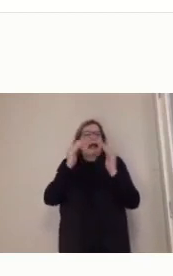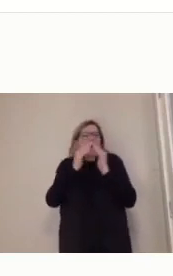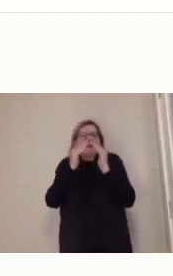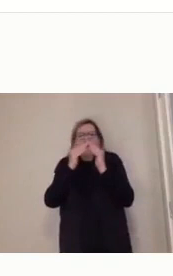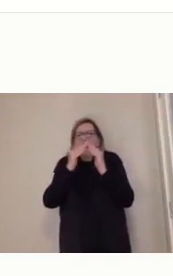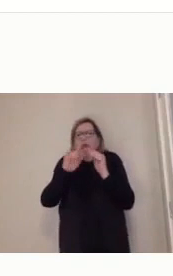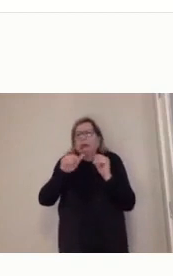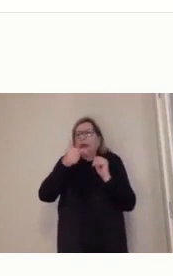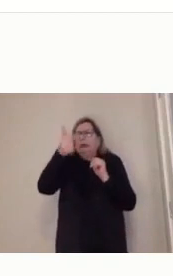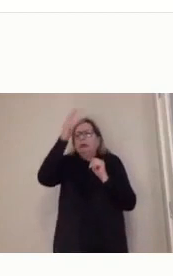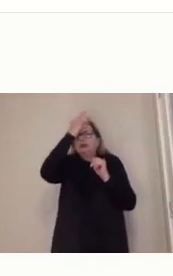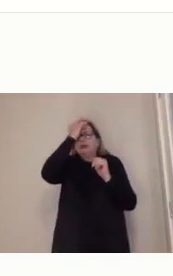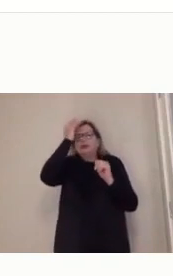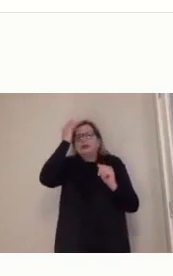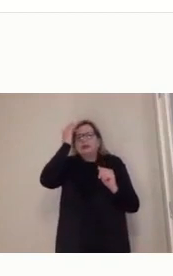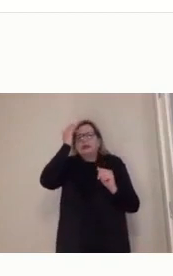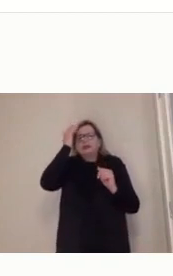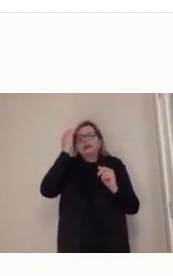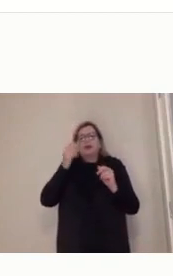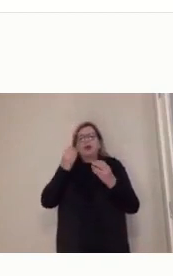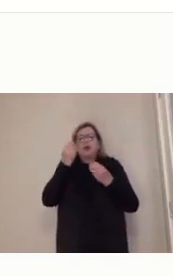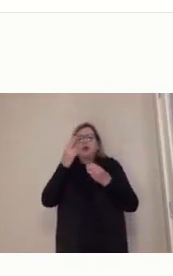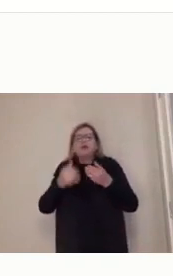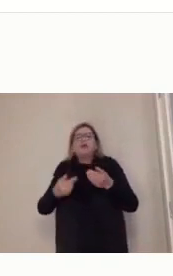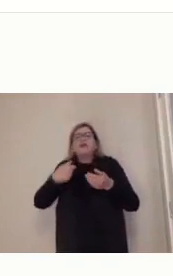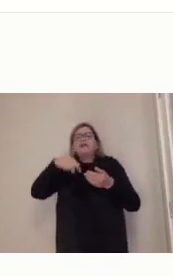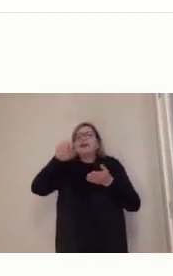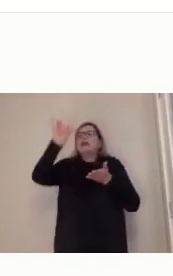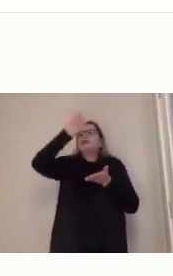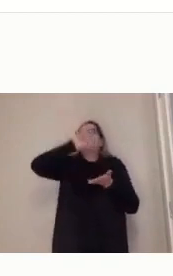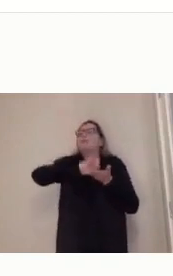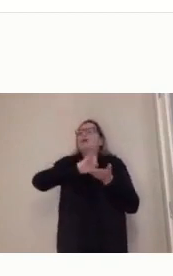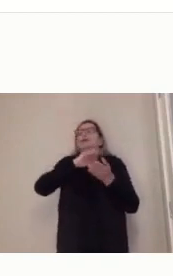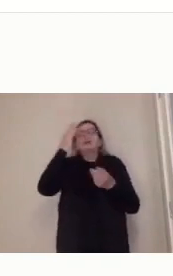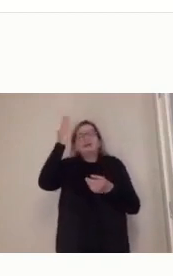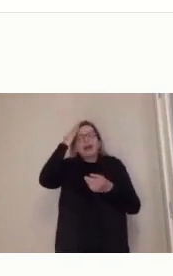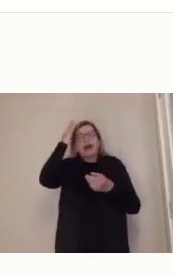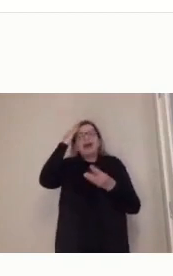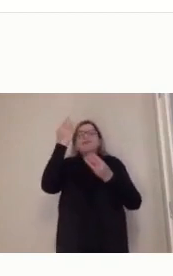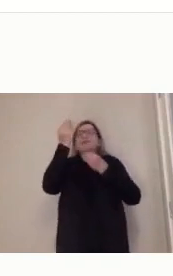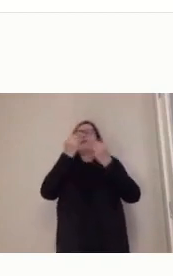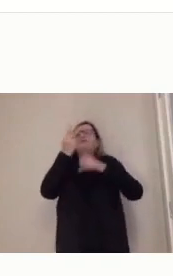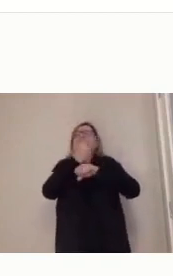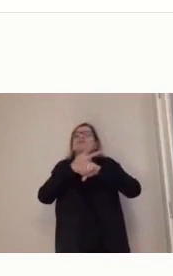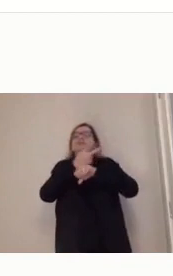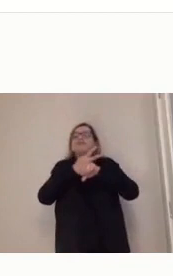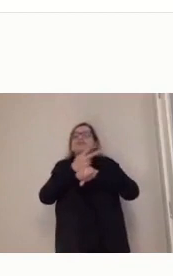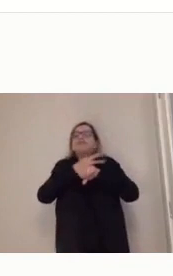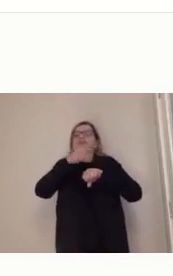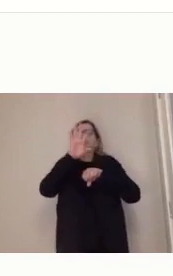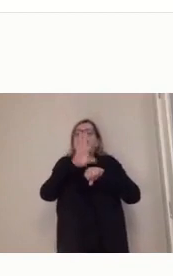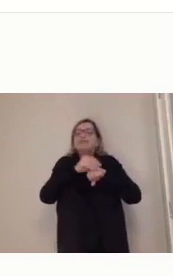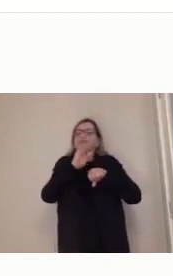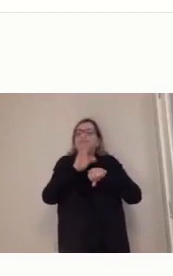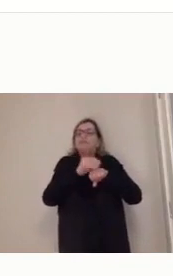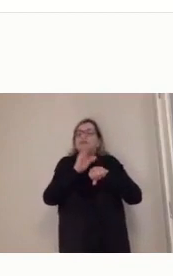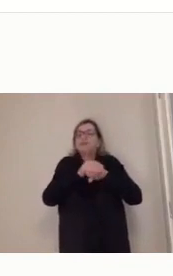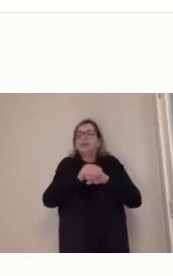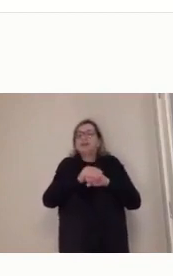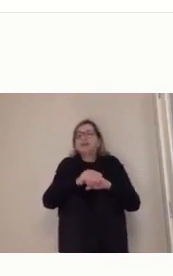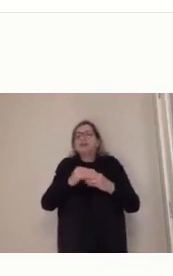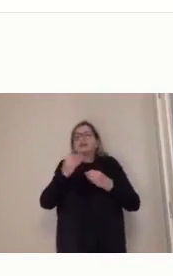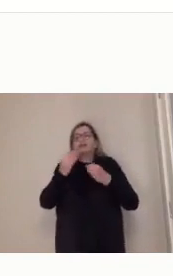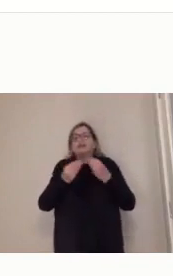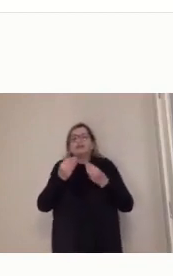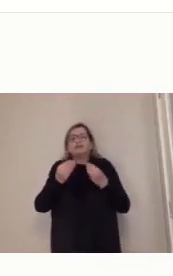informação, eles sabem aonde buscar essa informação. Então, o material para acessar essa informação, melhor dizendo. Mas por que eu estou dizendo